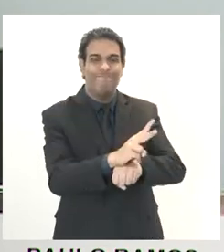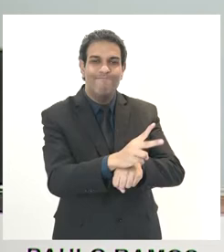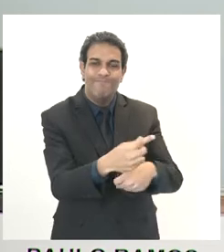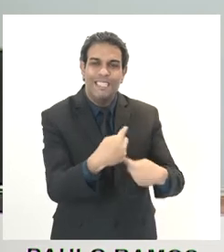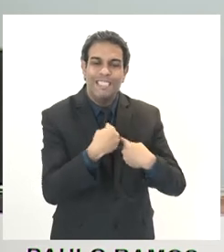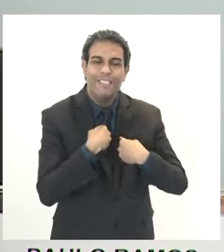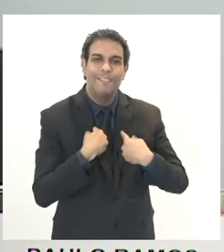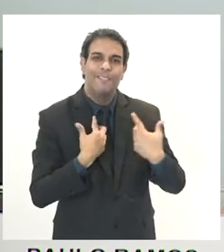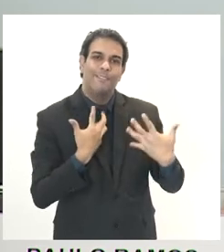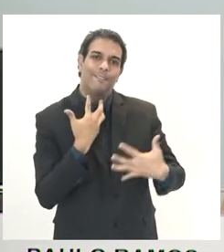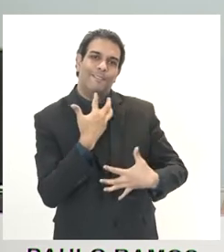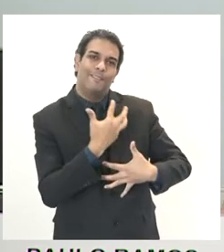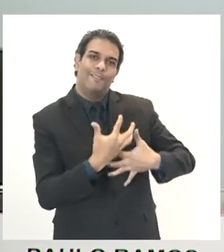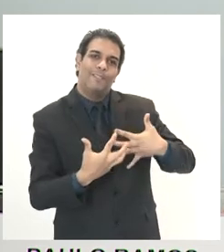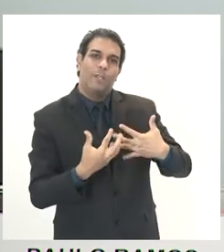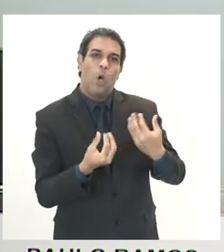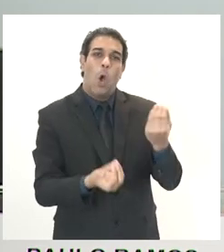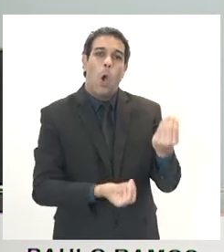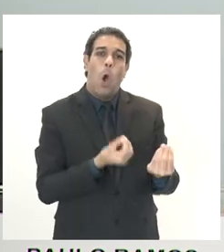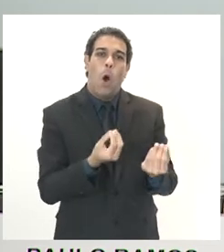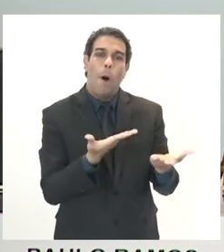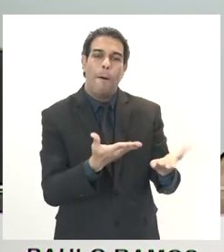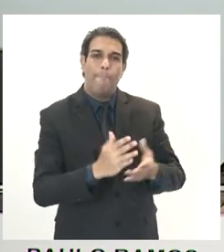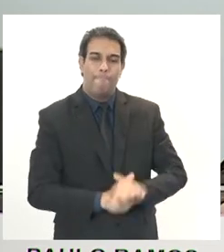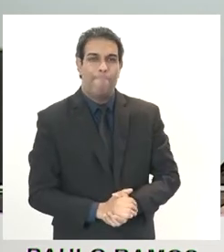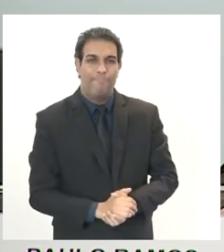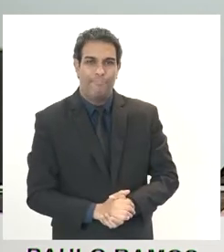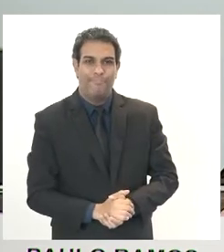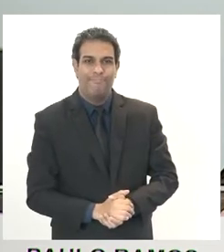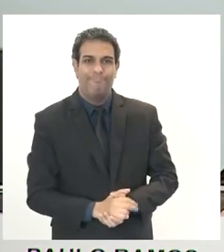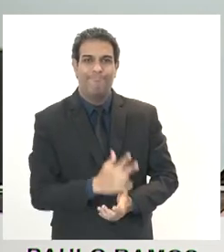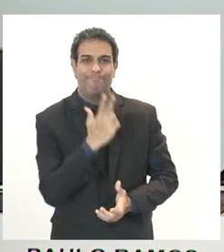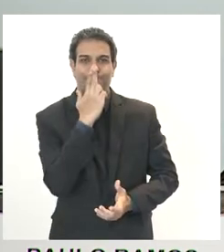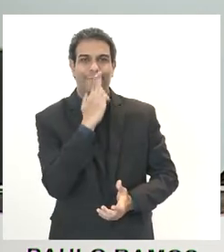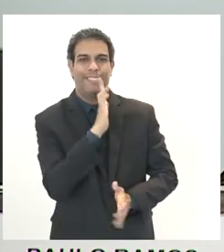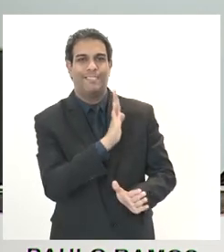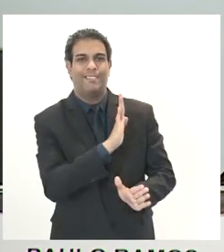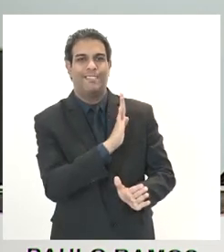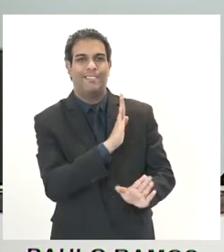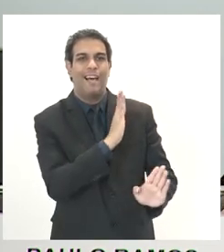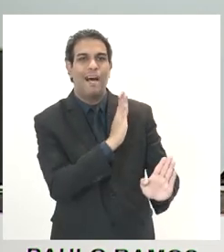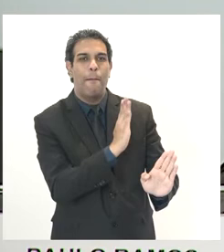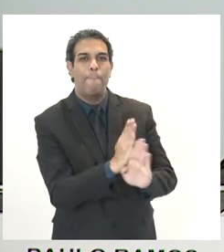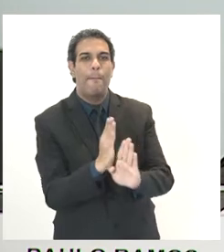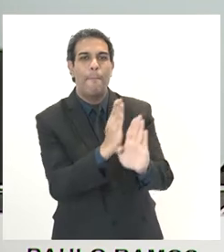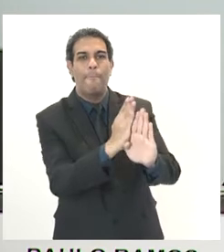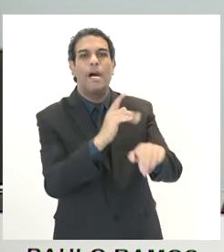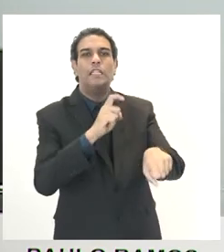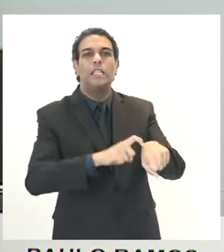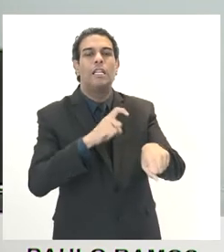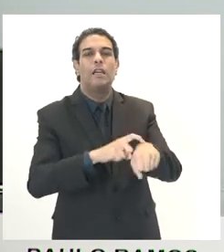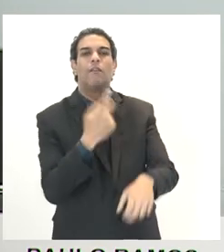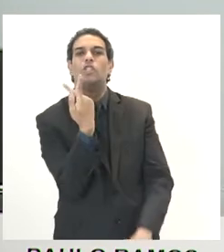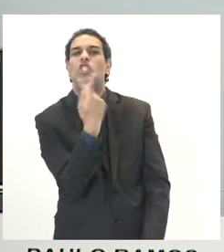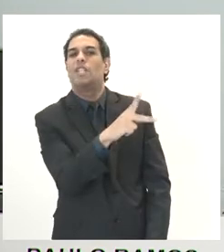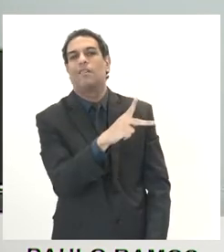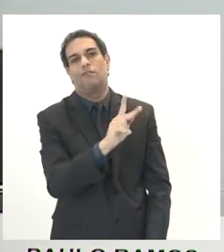muito à vontade para ficar restringindo o tempo de participação.